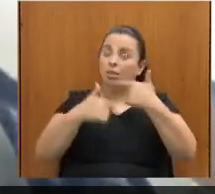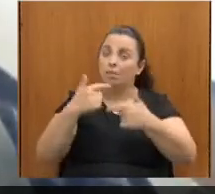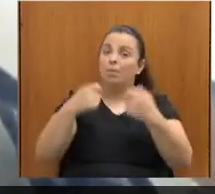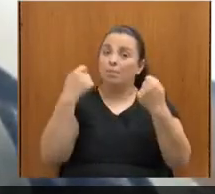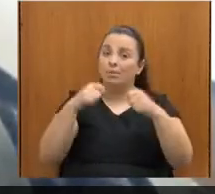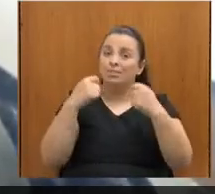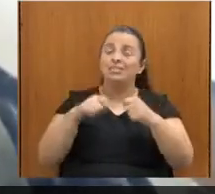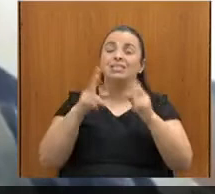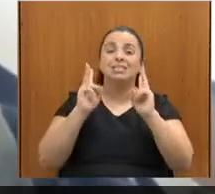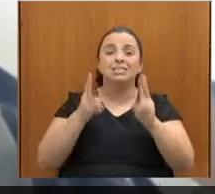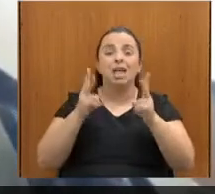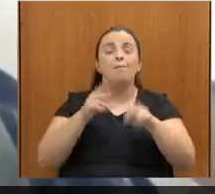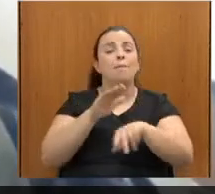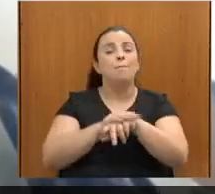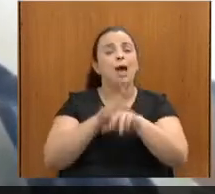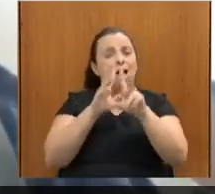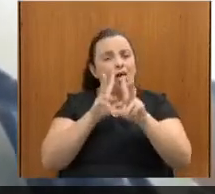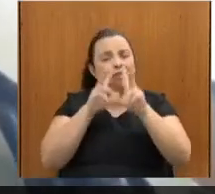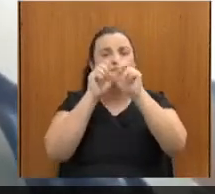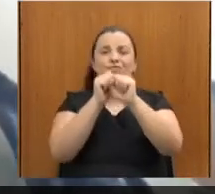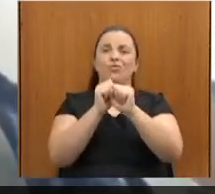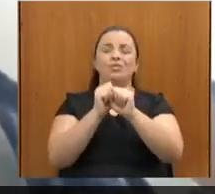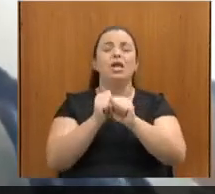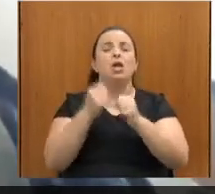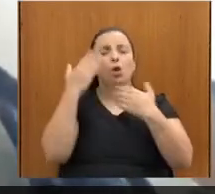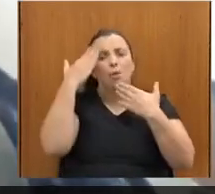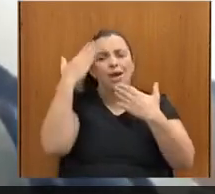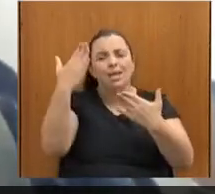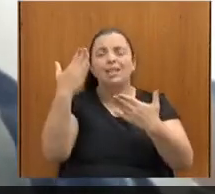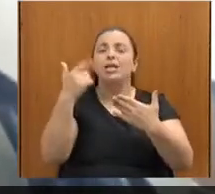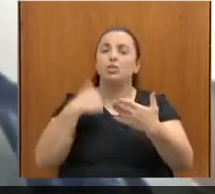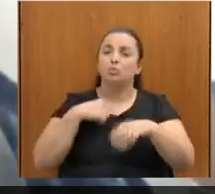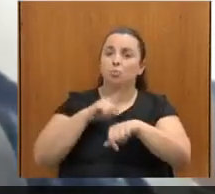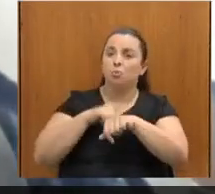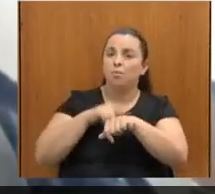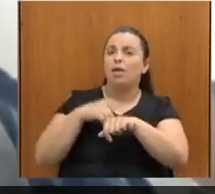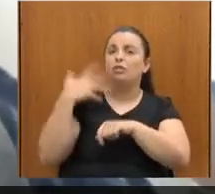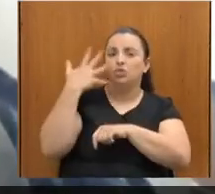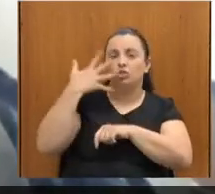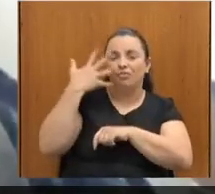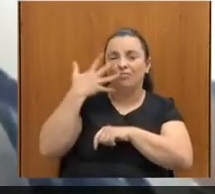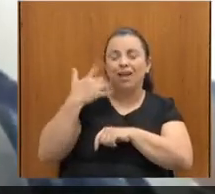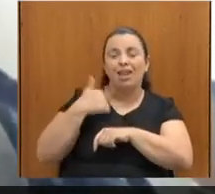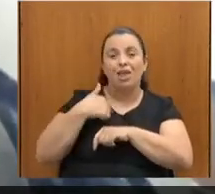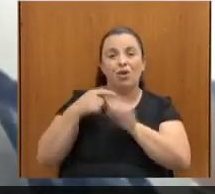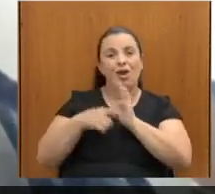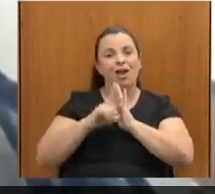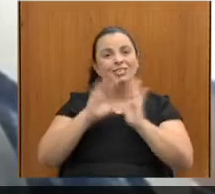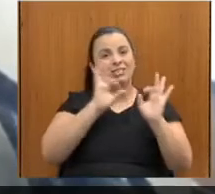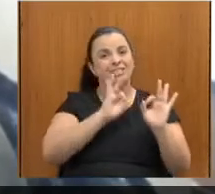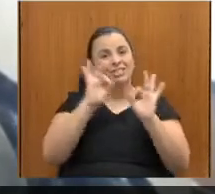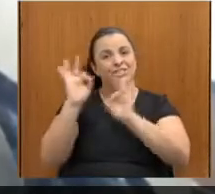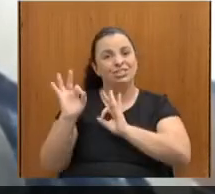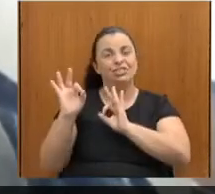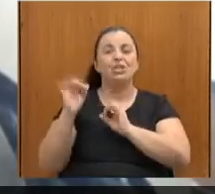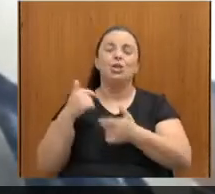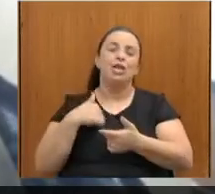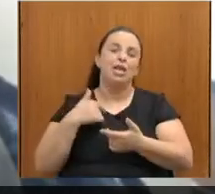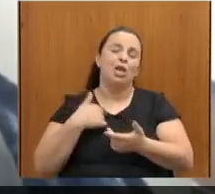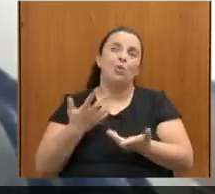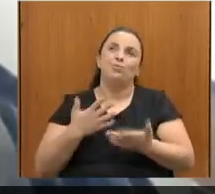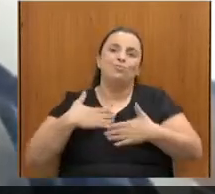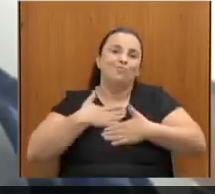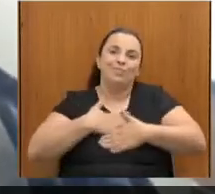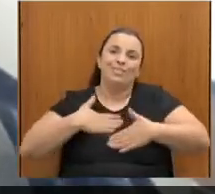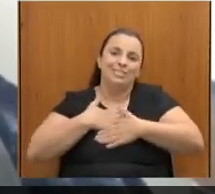fortalecido. Eu agradeço aqui o espaço de fala, porque eu estava assistindo, e eu tenho prazer poder contribuir